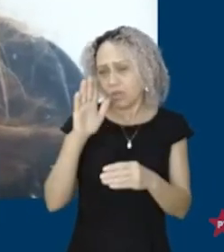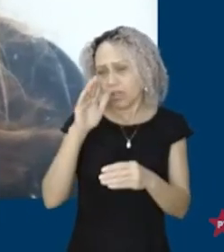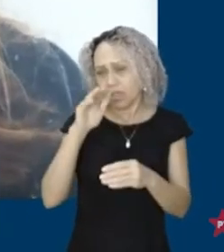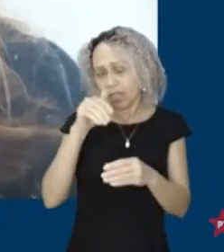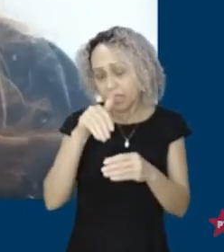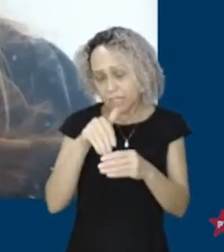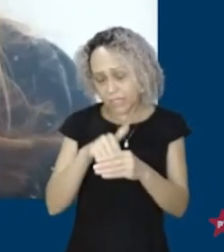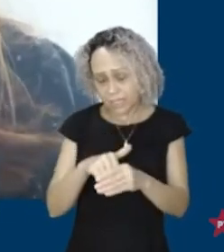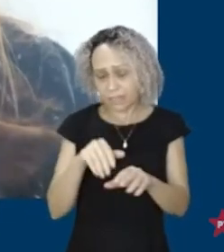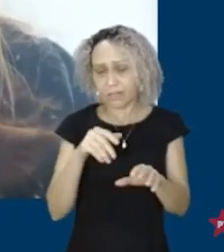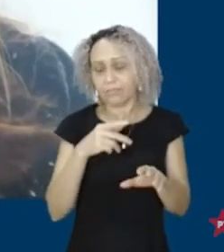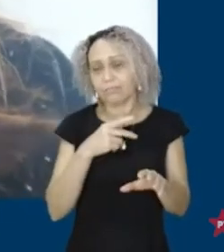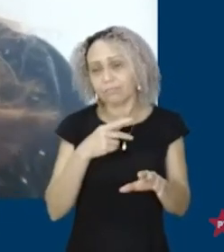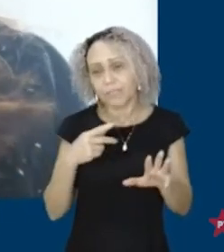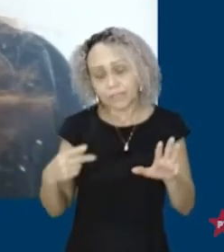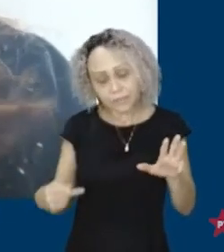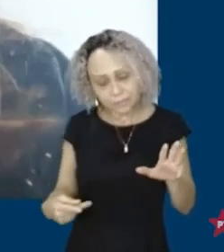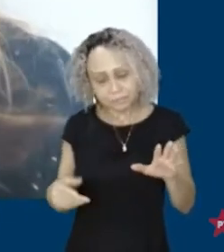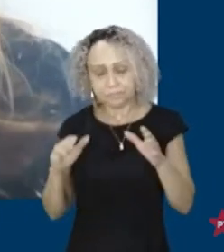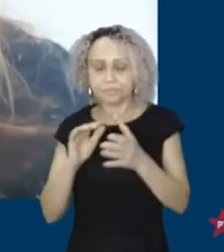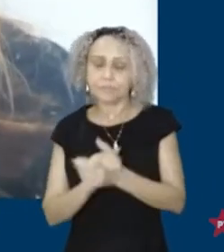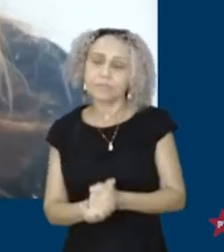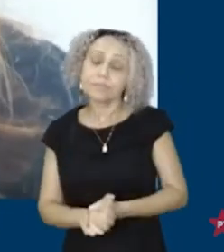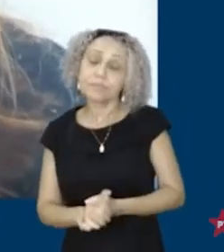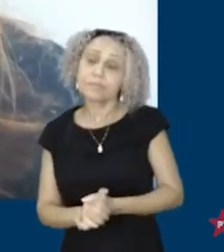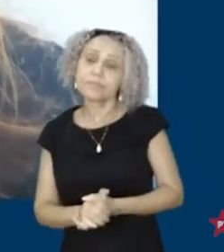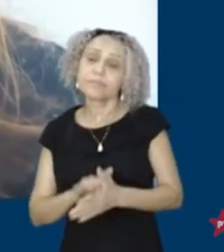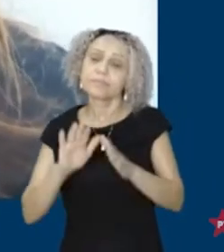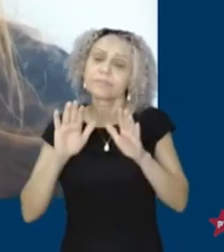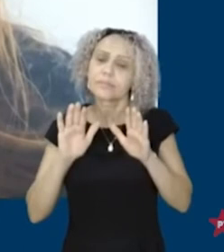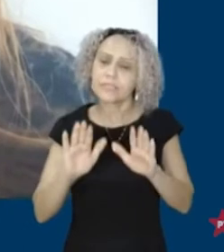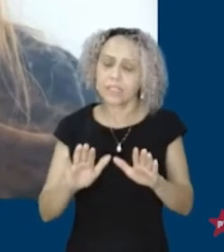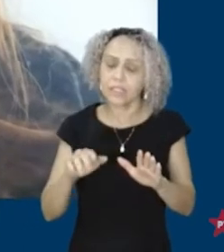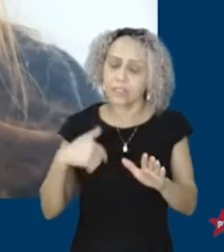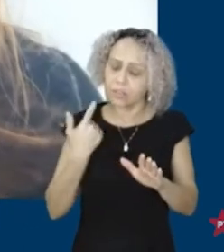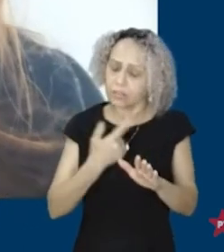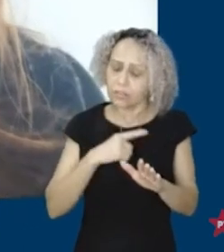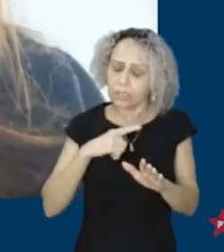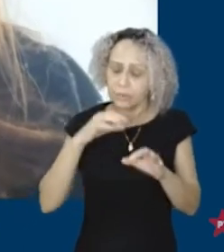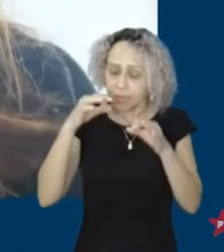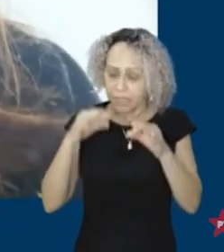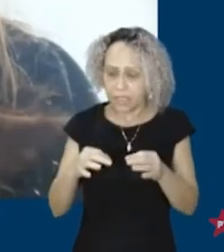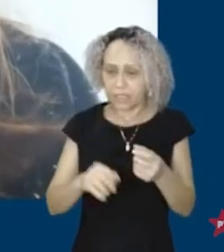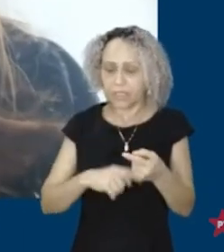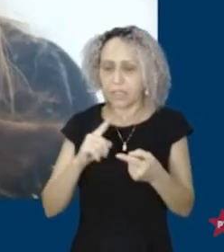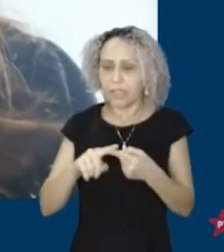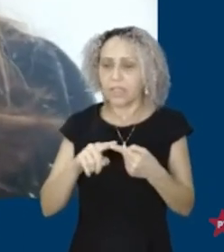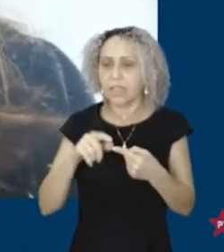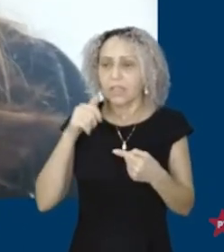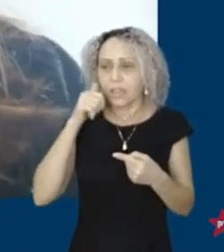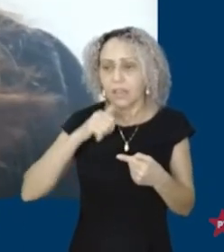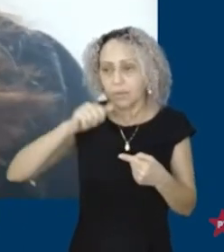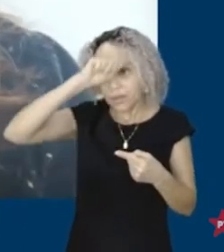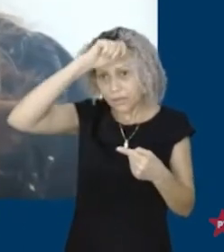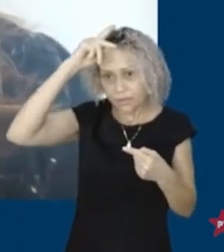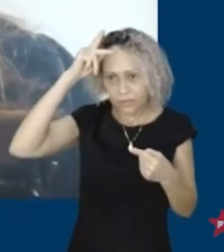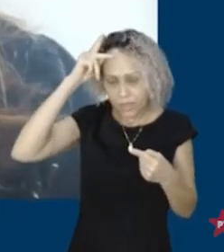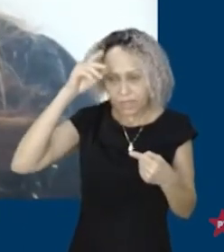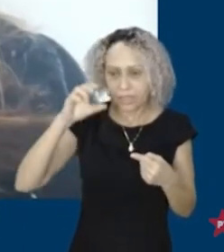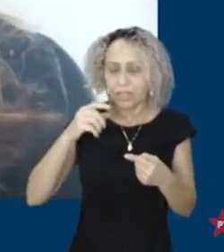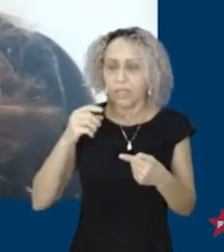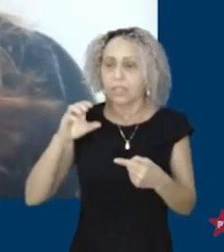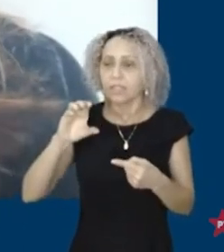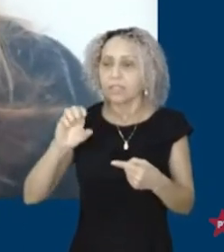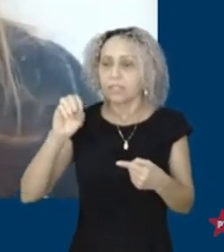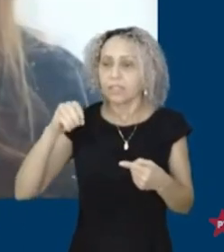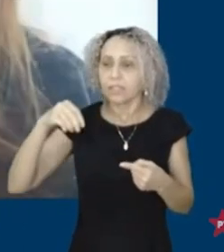candidaturas muito fortes. Primeiro, nós vamos, com certeza, reeleger as prefeitas de contagem e de juiz de fora. Falo